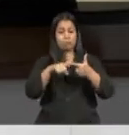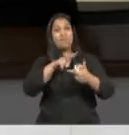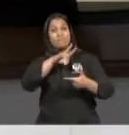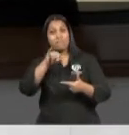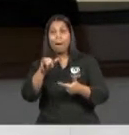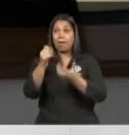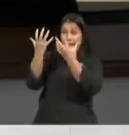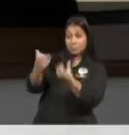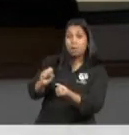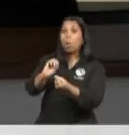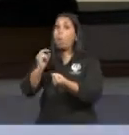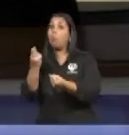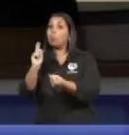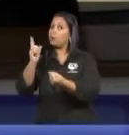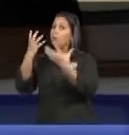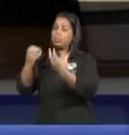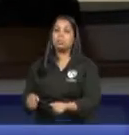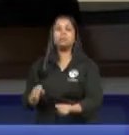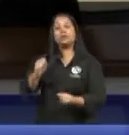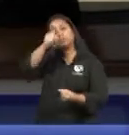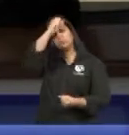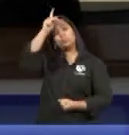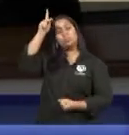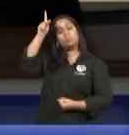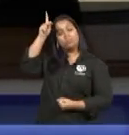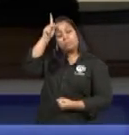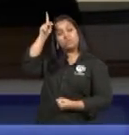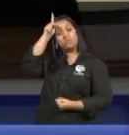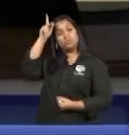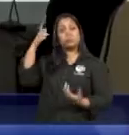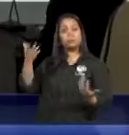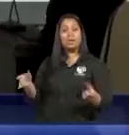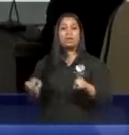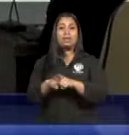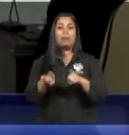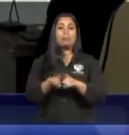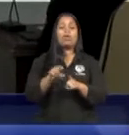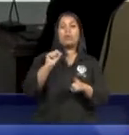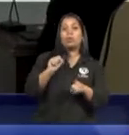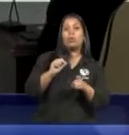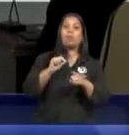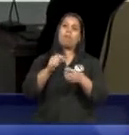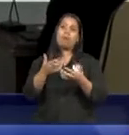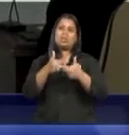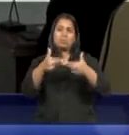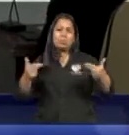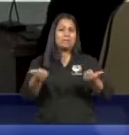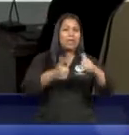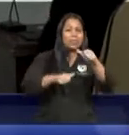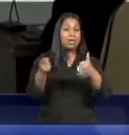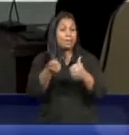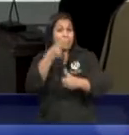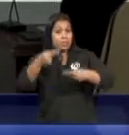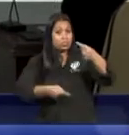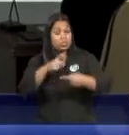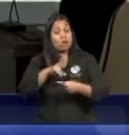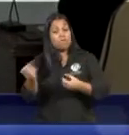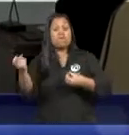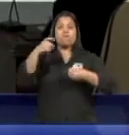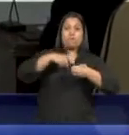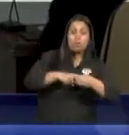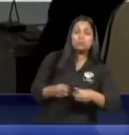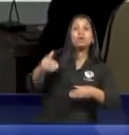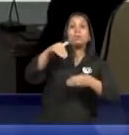seguem para a sanção ou veto do prefeito Edmar Aújo. Já as matérias analisadas em primeira discussão voltam à